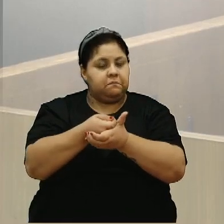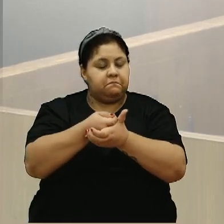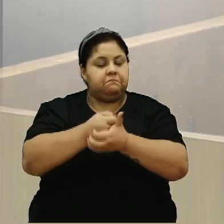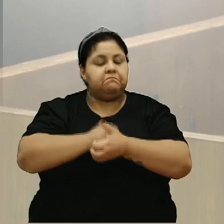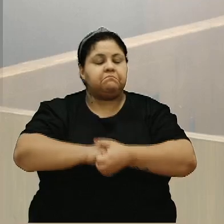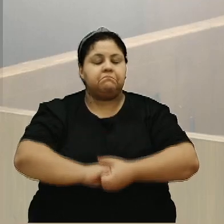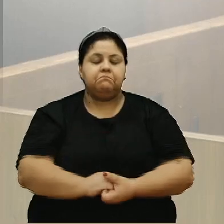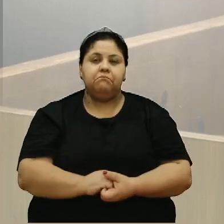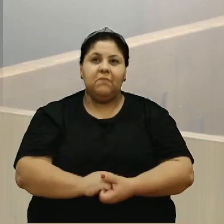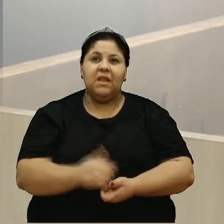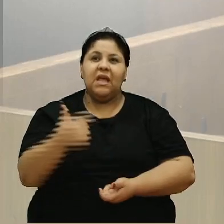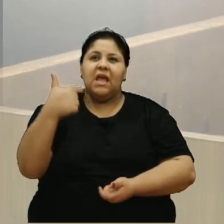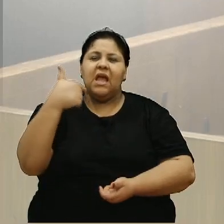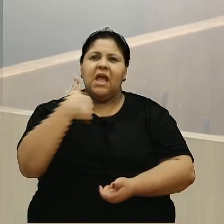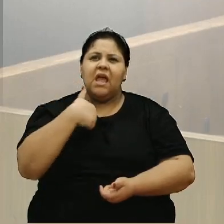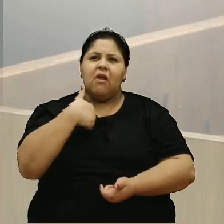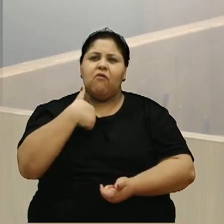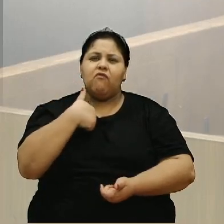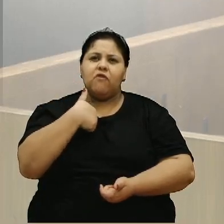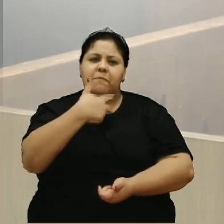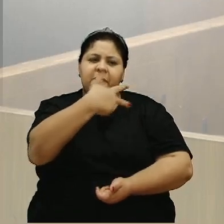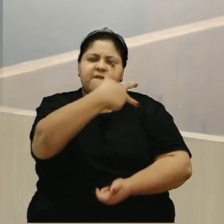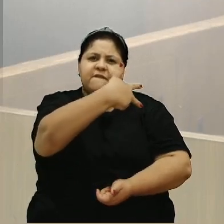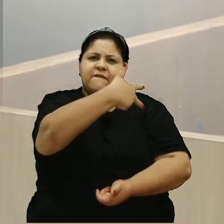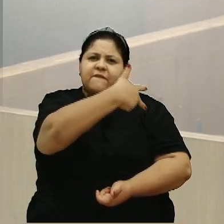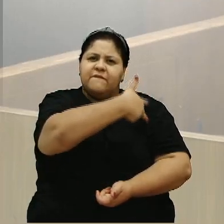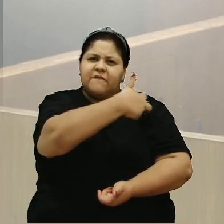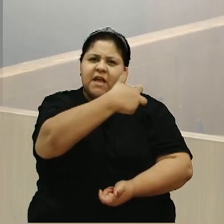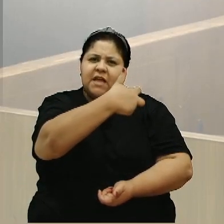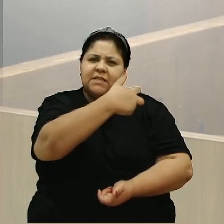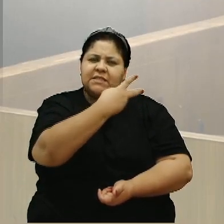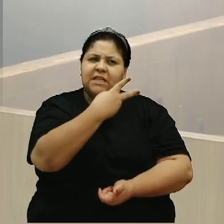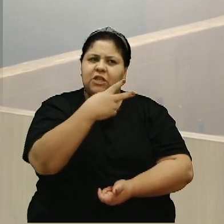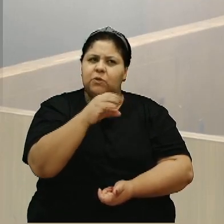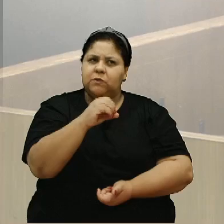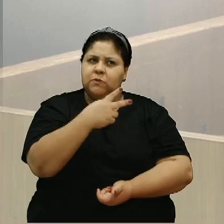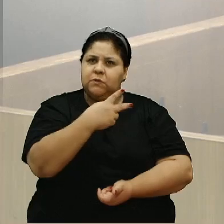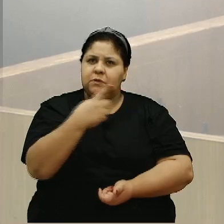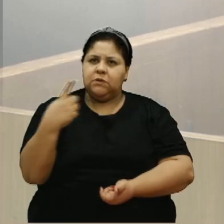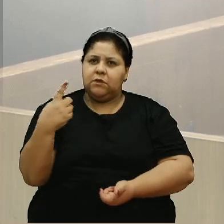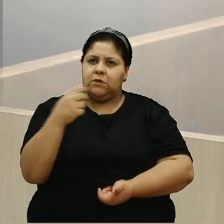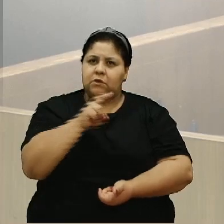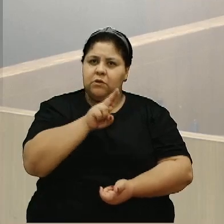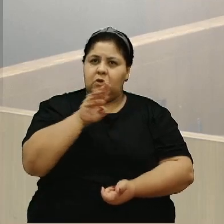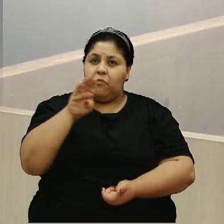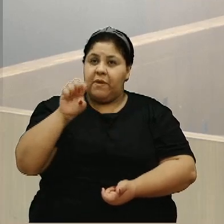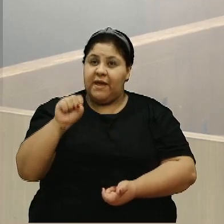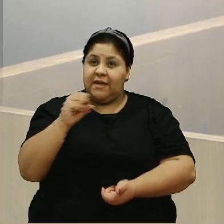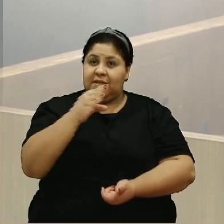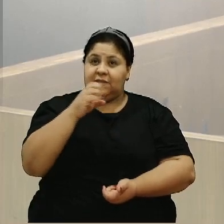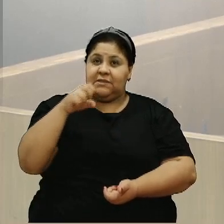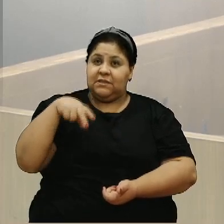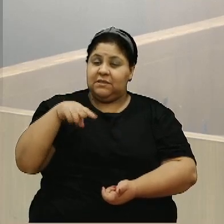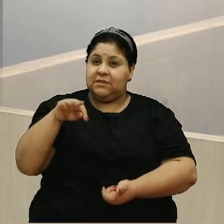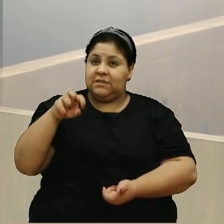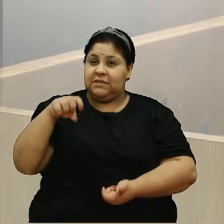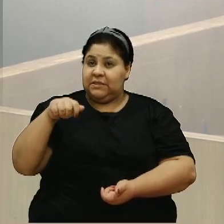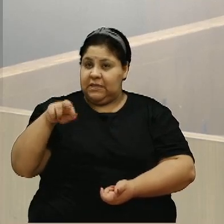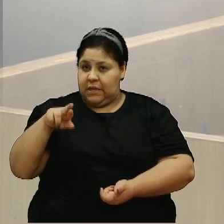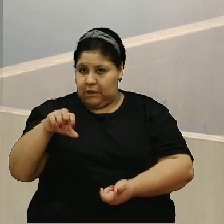Eu fui me vacinar em 2021, na UBS do Centenário. Levei meu irmão especial.